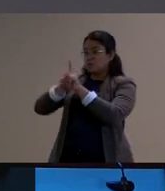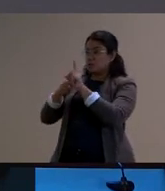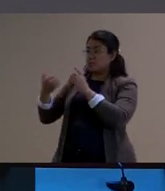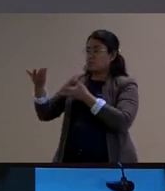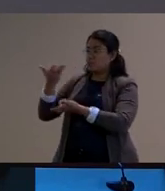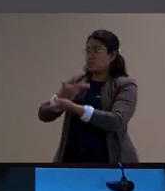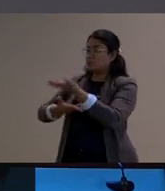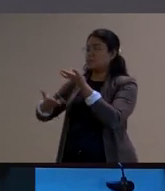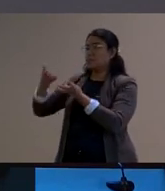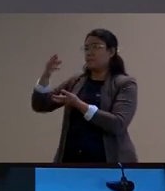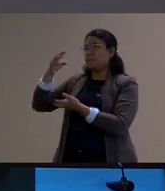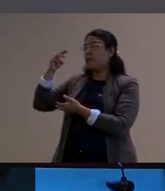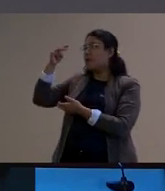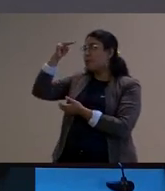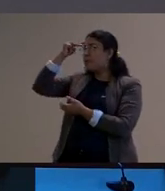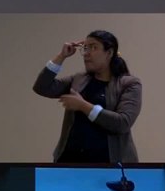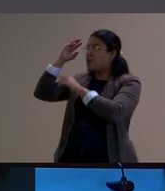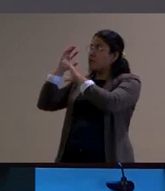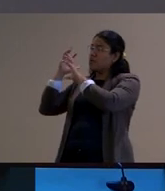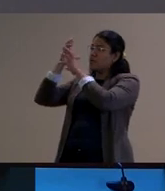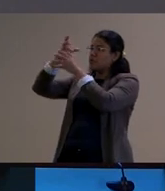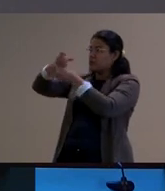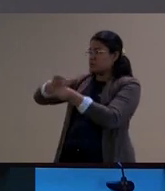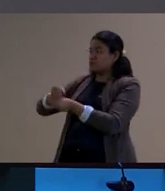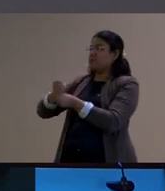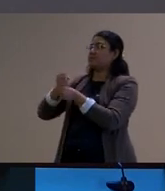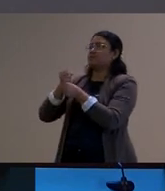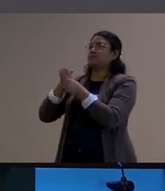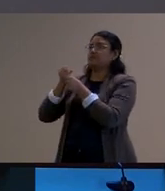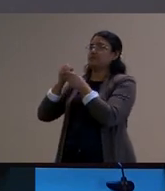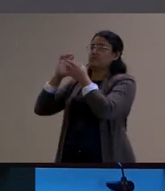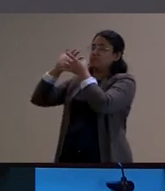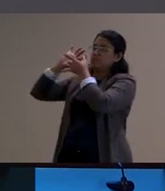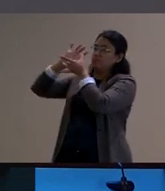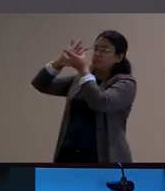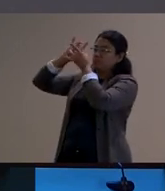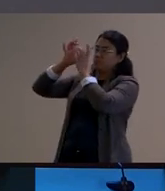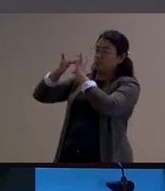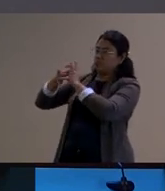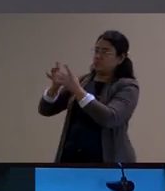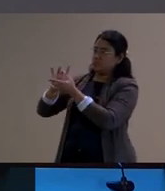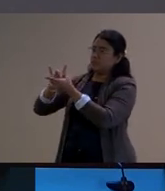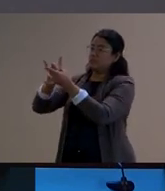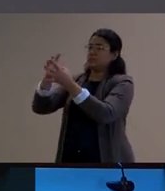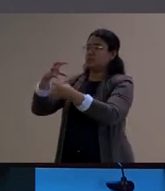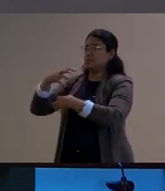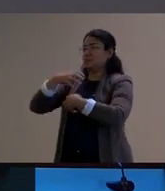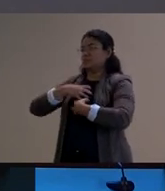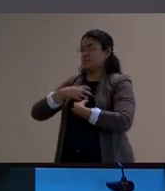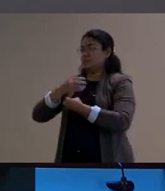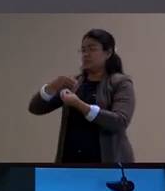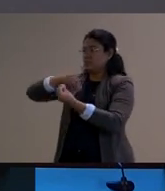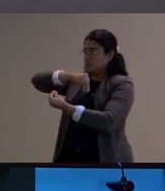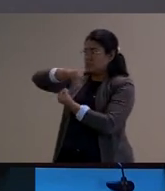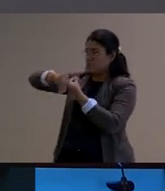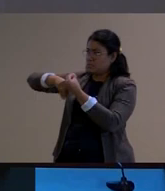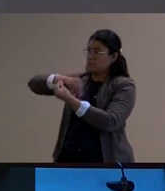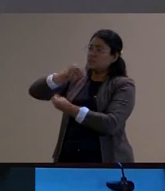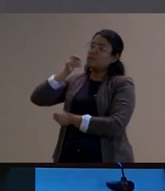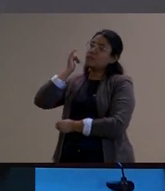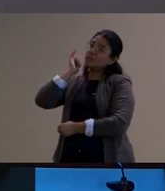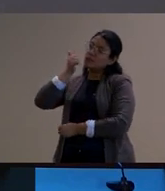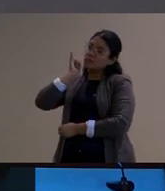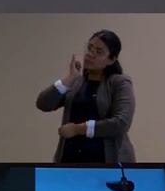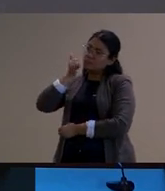de uma memória a partir dela de uma experiência mais plena que envolva todos os sentidos como é a ideia de narrativa